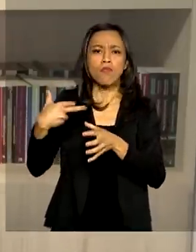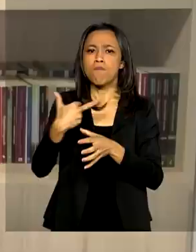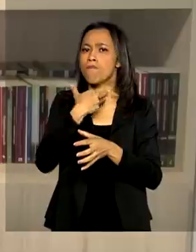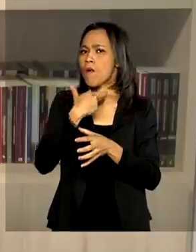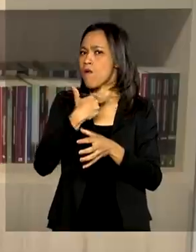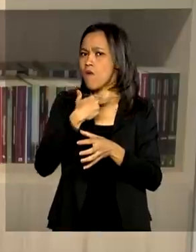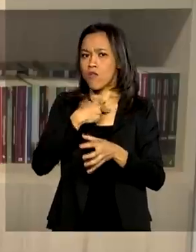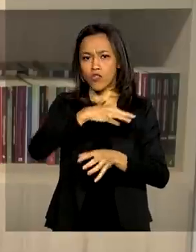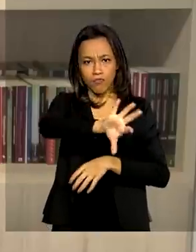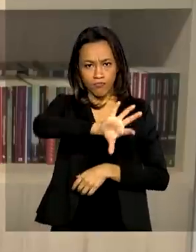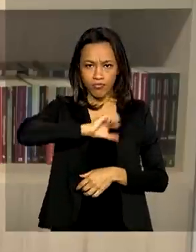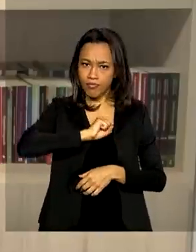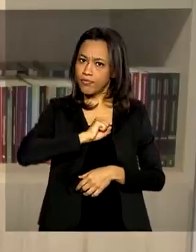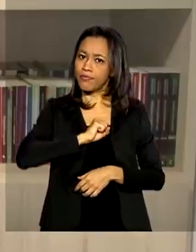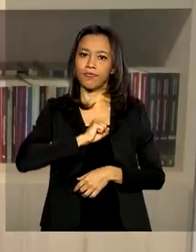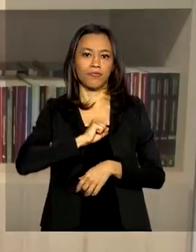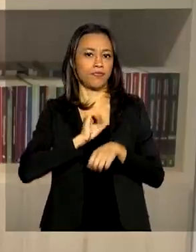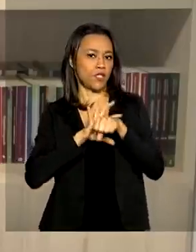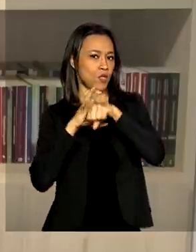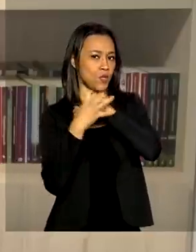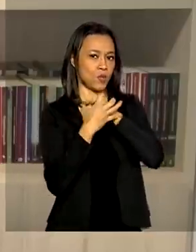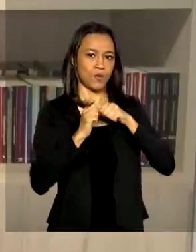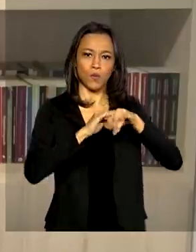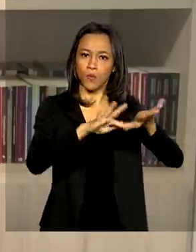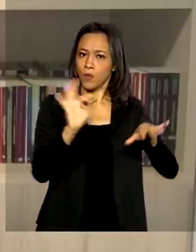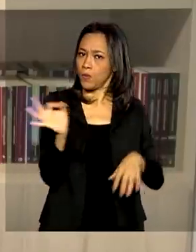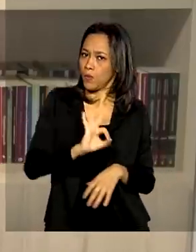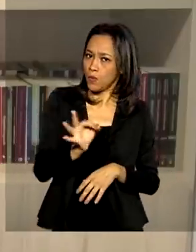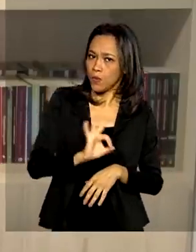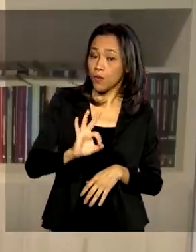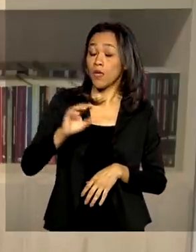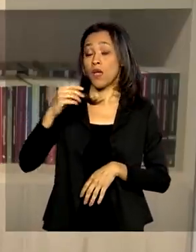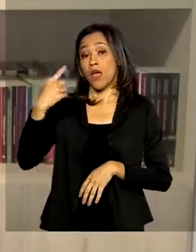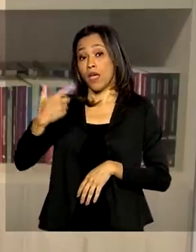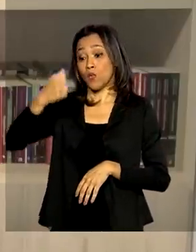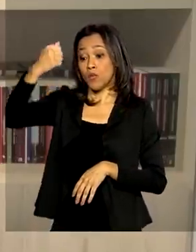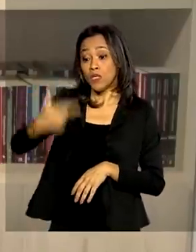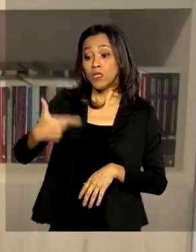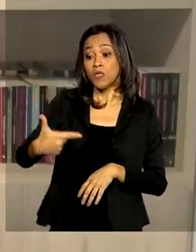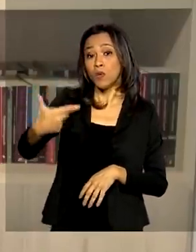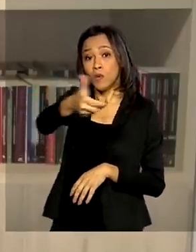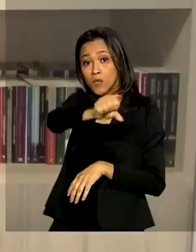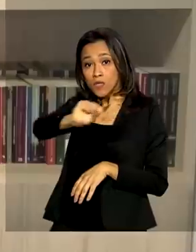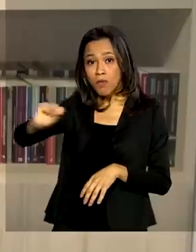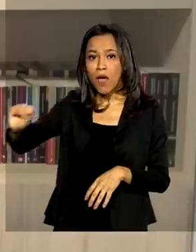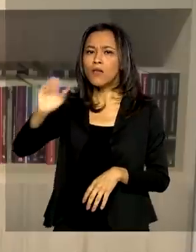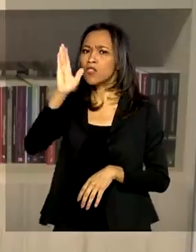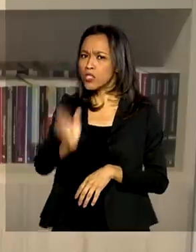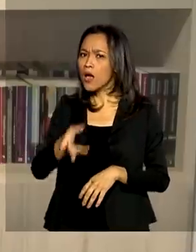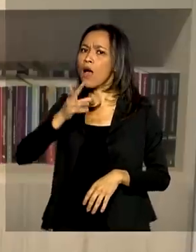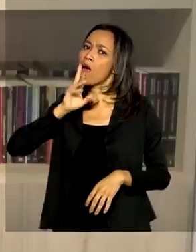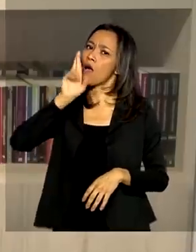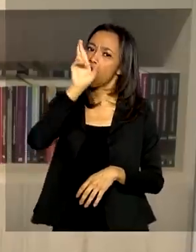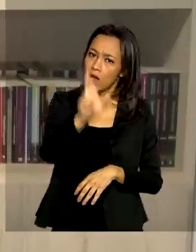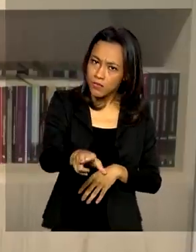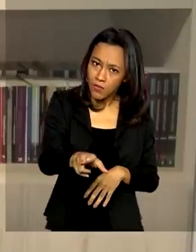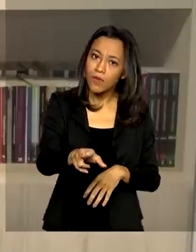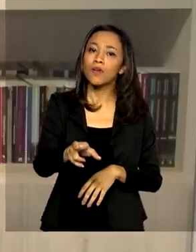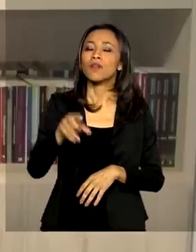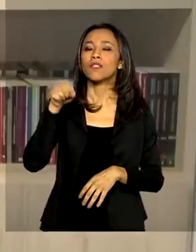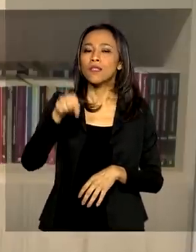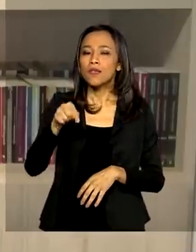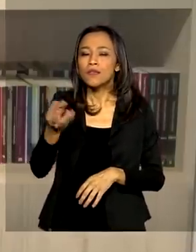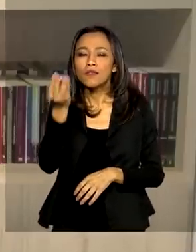tido a Covid-19. A ideia, segundo a Anvisa, é que no segundo semestre já saiam os resultados preliminares